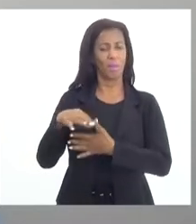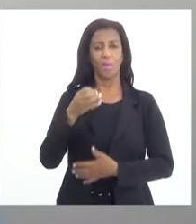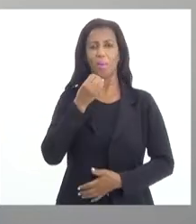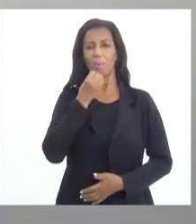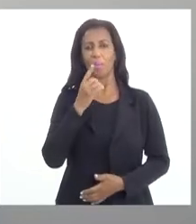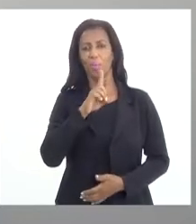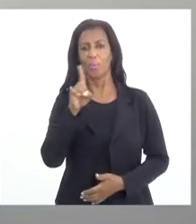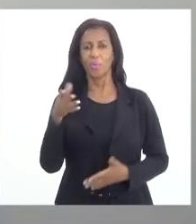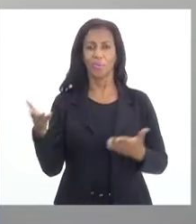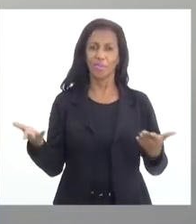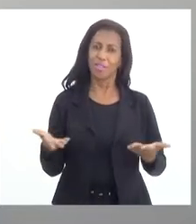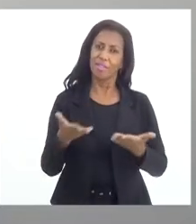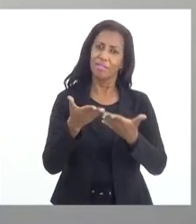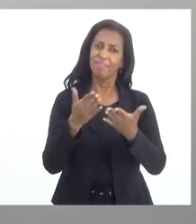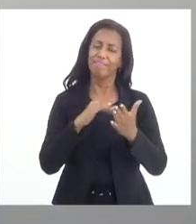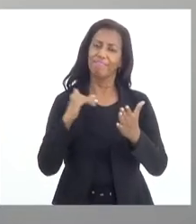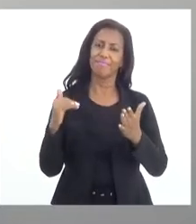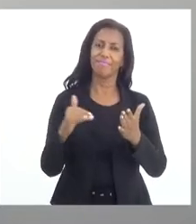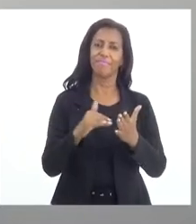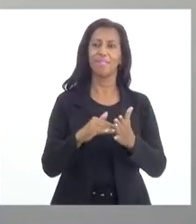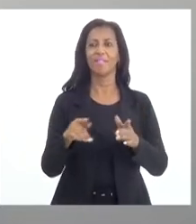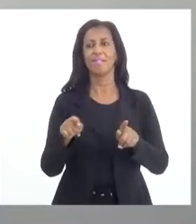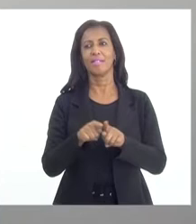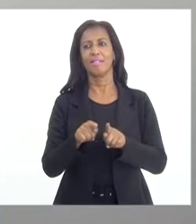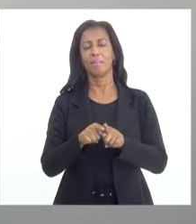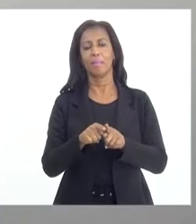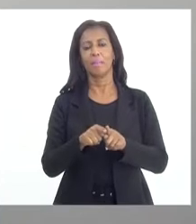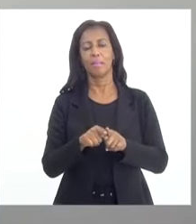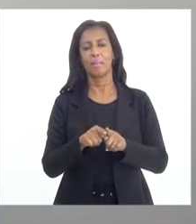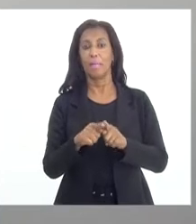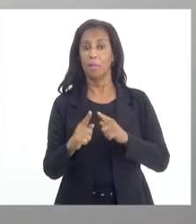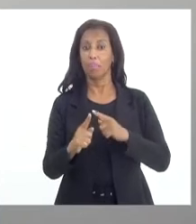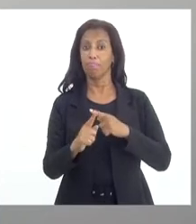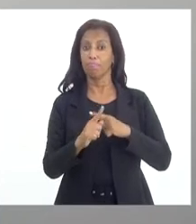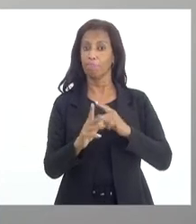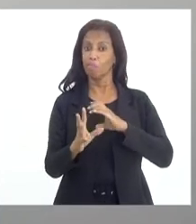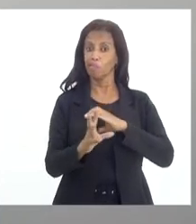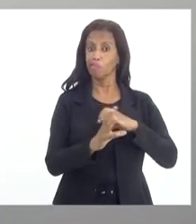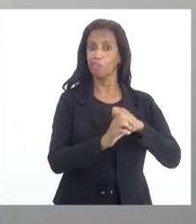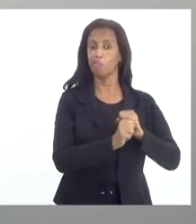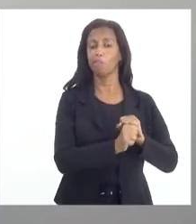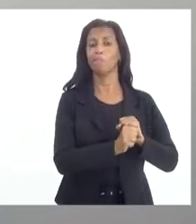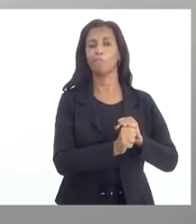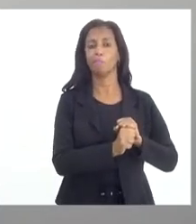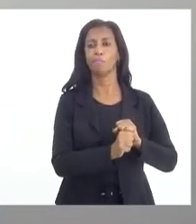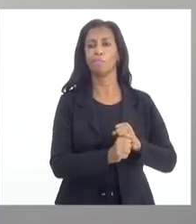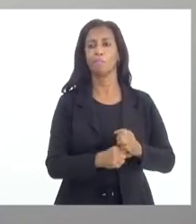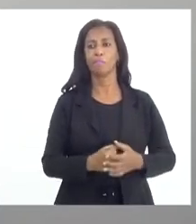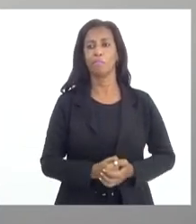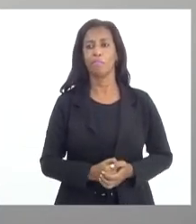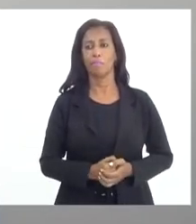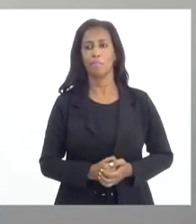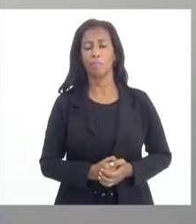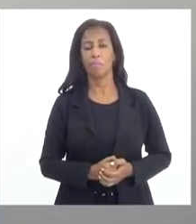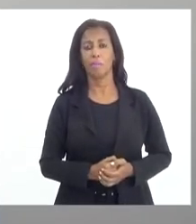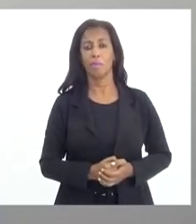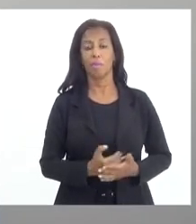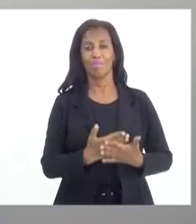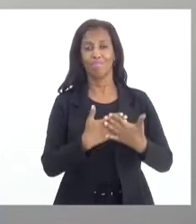a todas, bom dia a todos. Também quero me somar a essa manifestação de